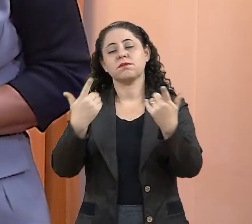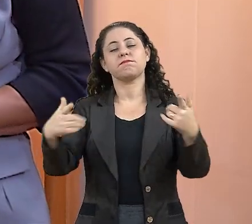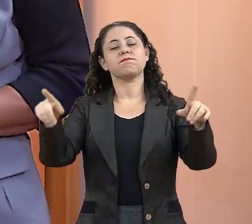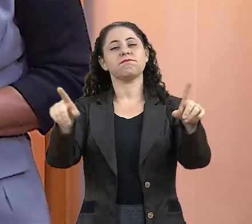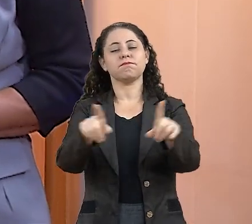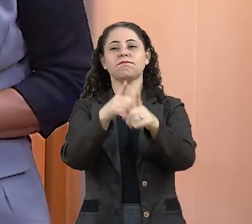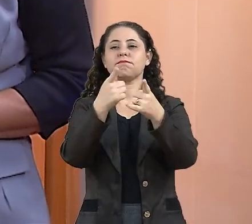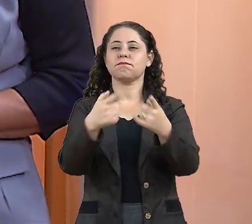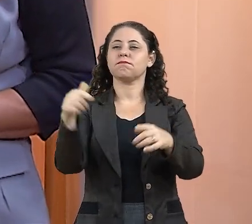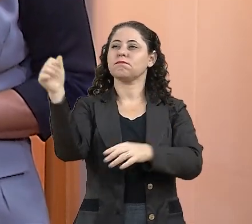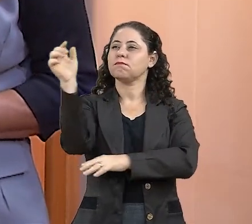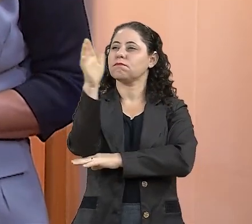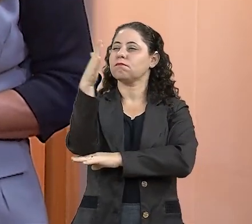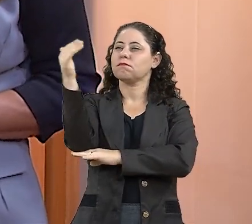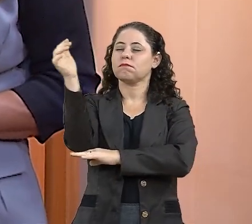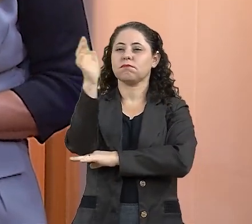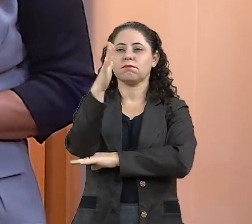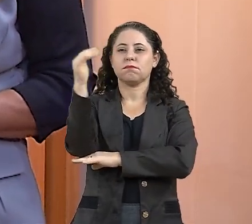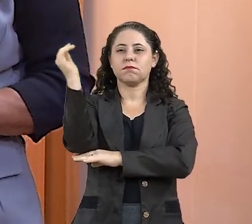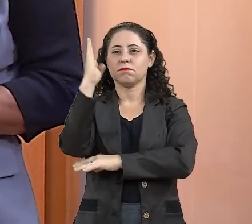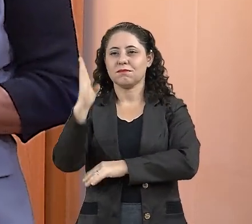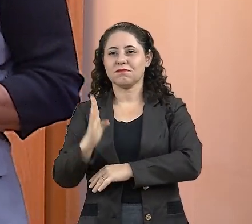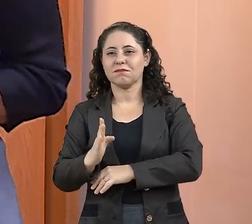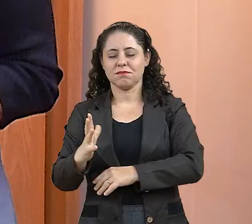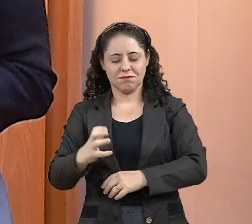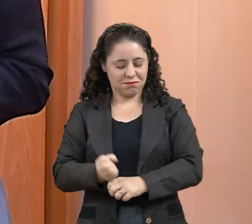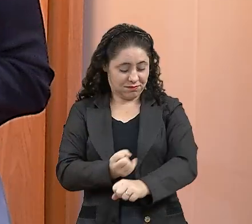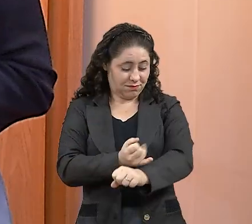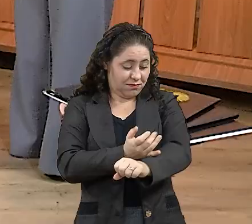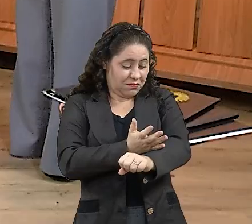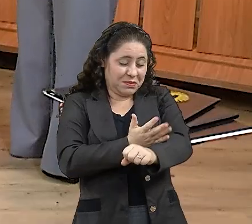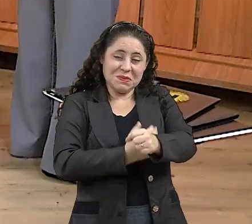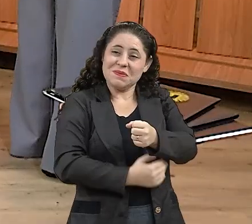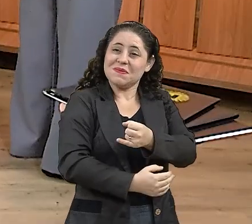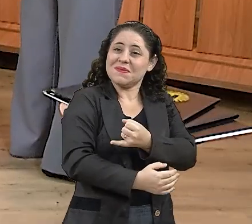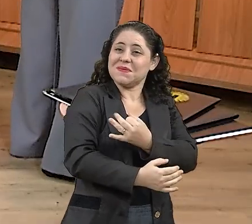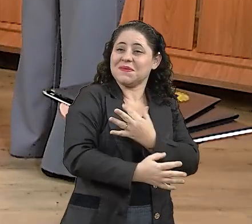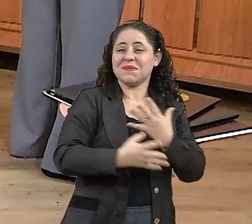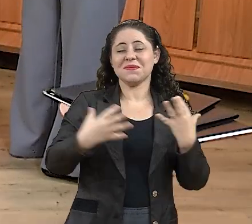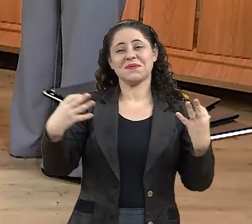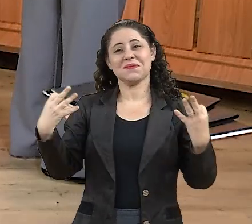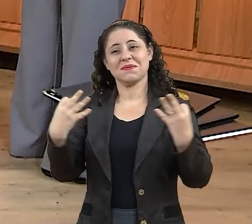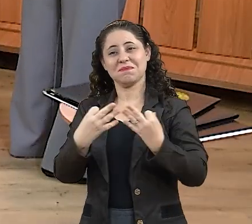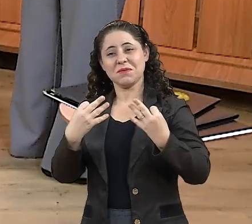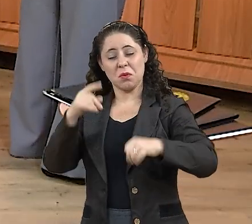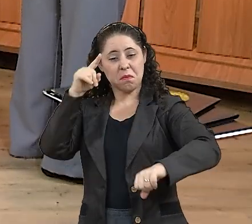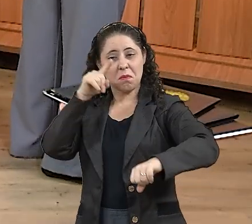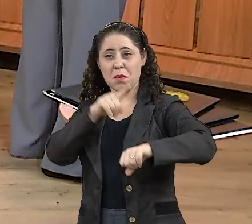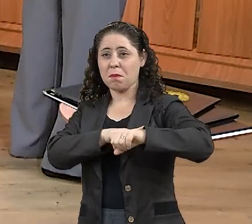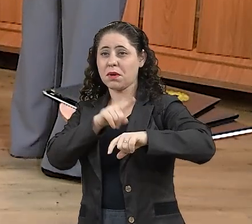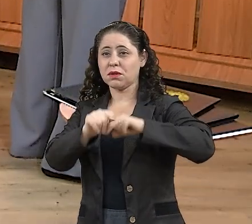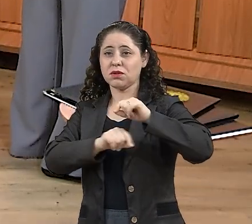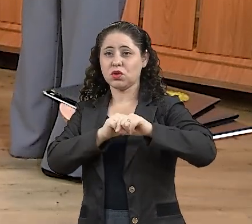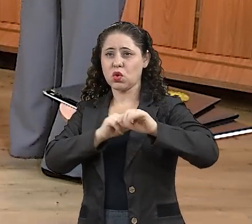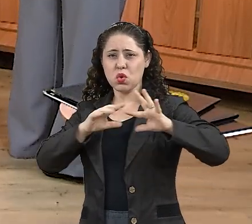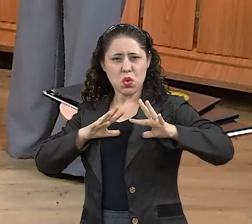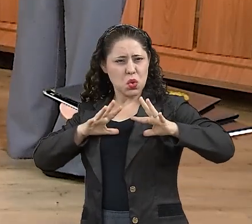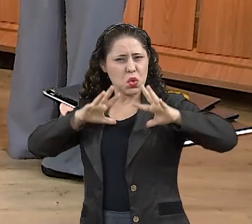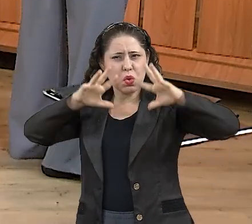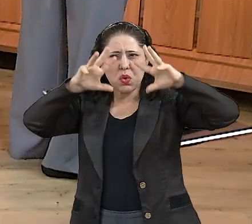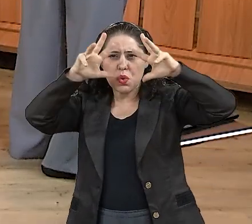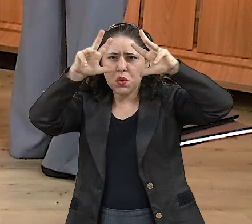nacional. E uma coisa assim que chega a me arrepiar, porque eu acho muito fantástico o momento onde